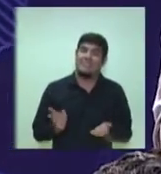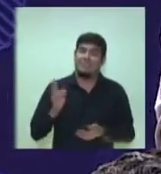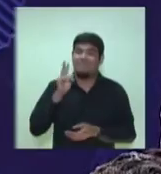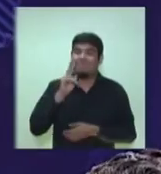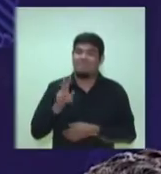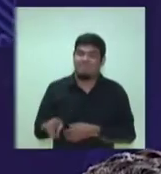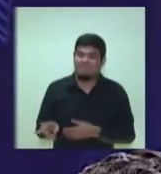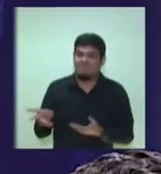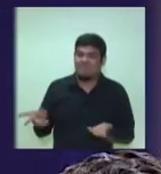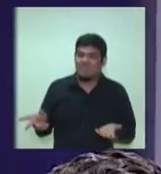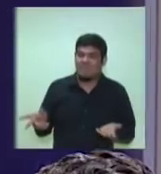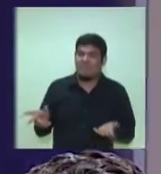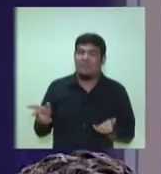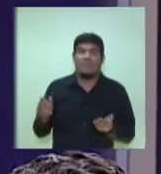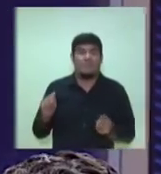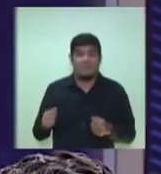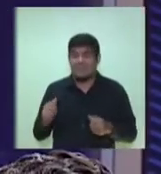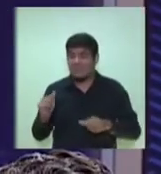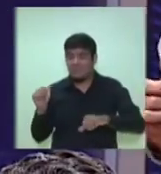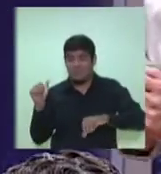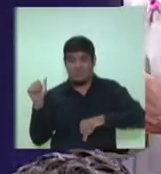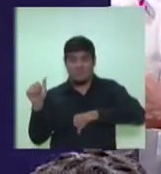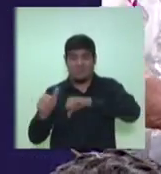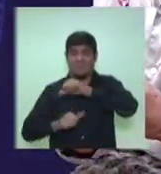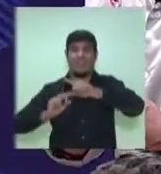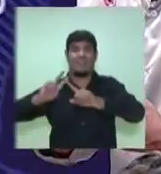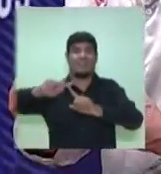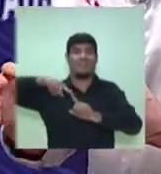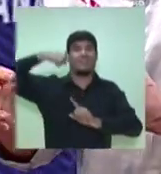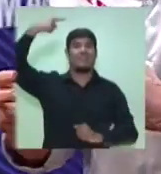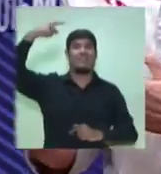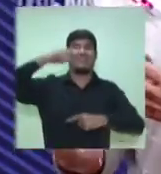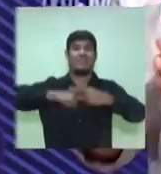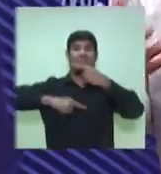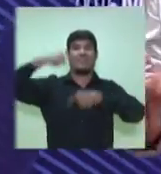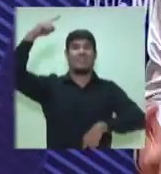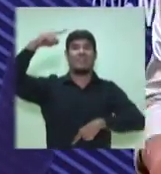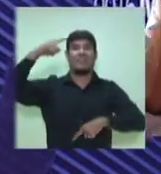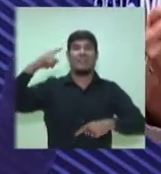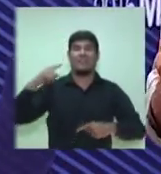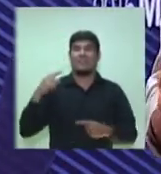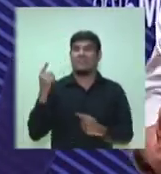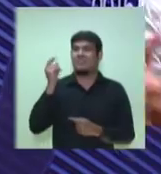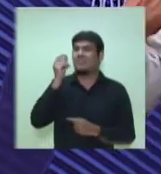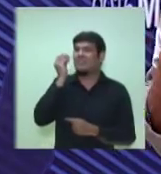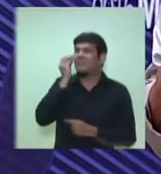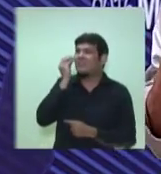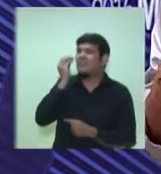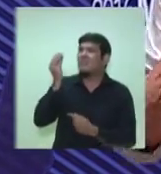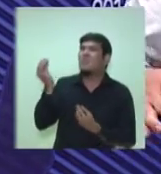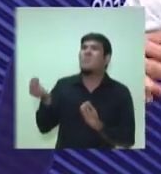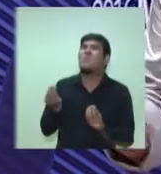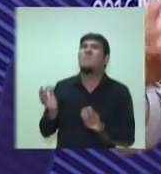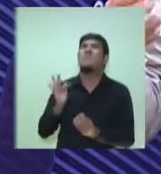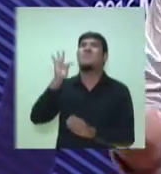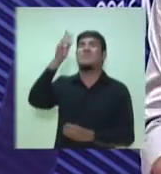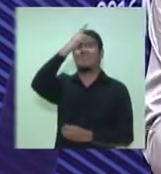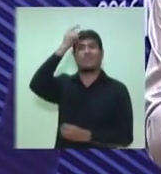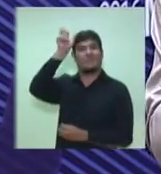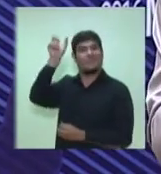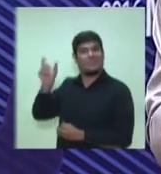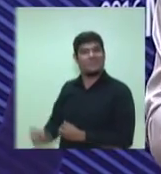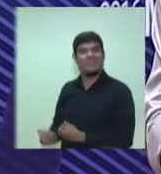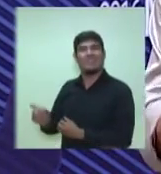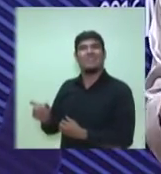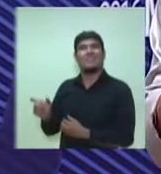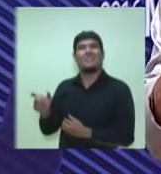dar lugar a um círculo virtuoso, um círculo em que a gente possa tomar nas redes do destino da nossa gente, cada um tomando